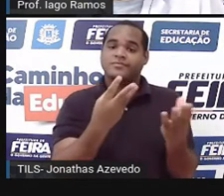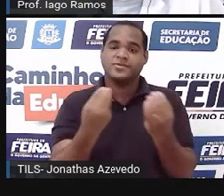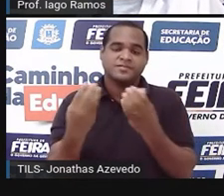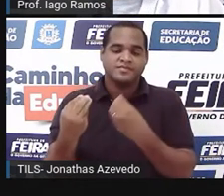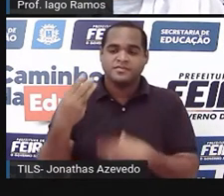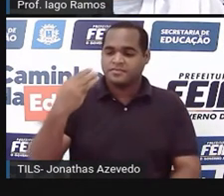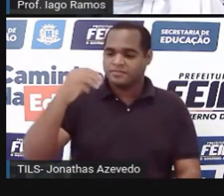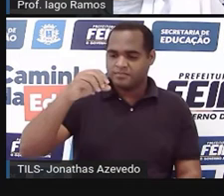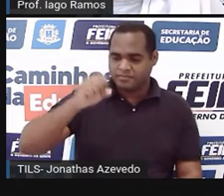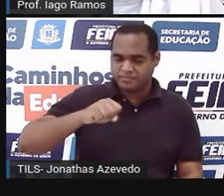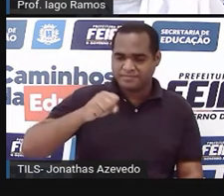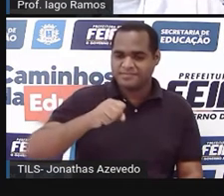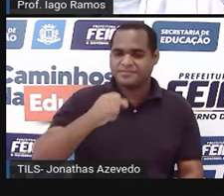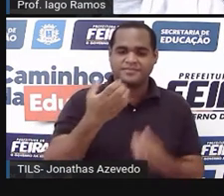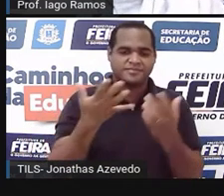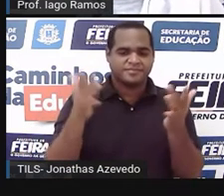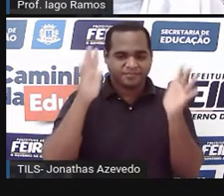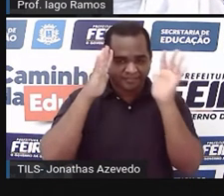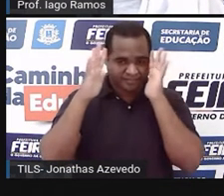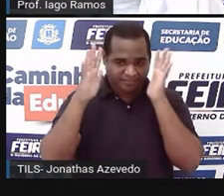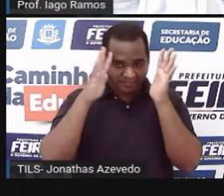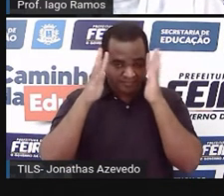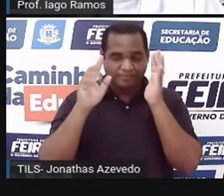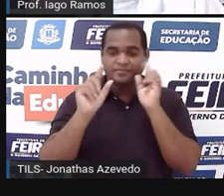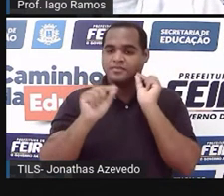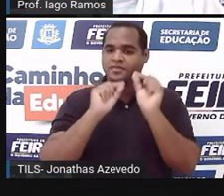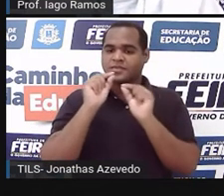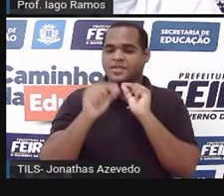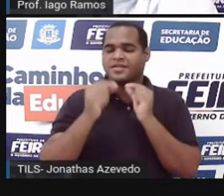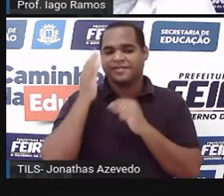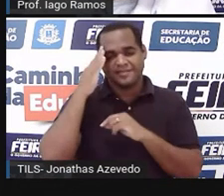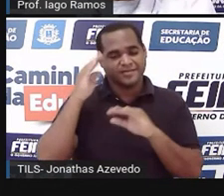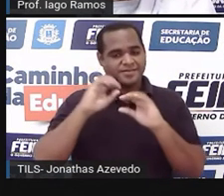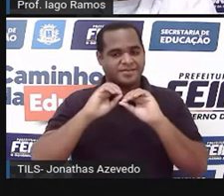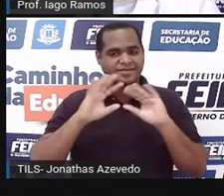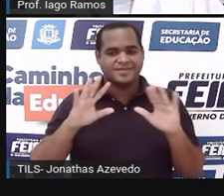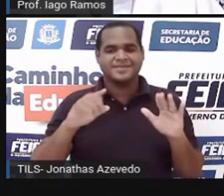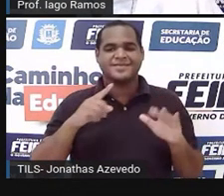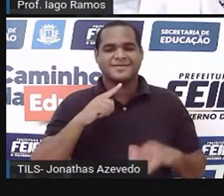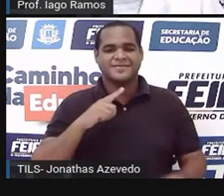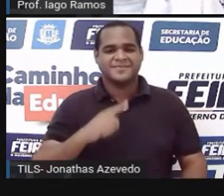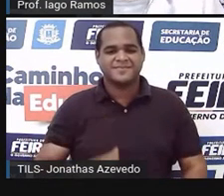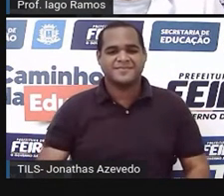30 segundos para você pensar o quanto você entendeu até esse momento da aula.